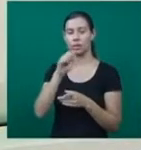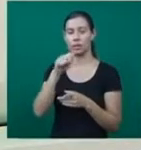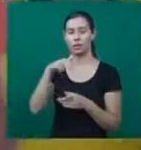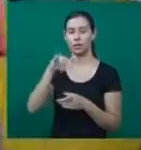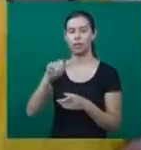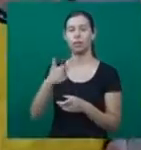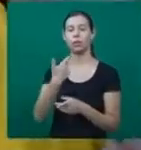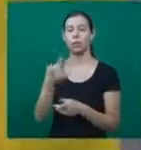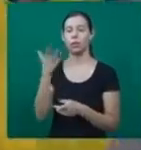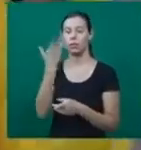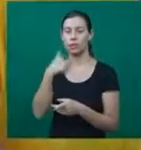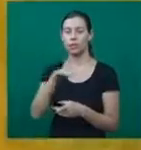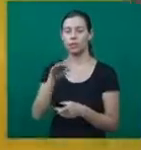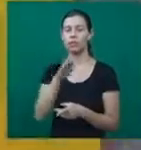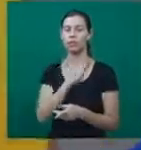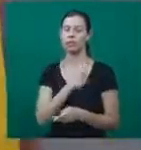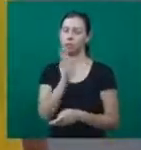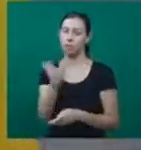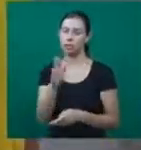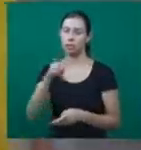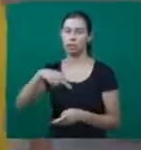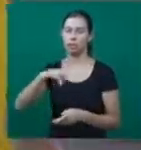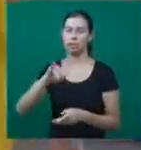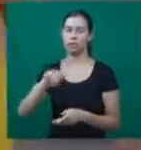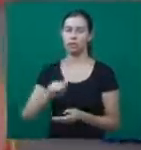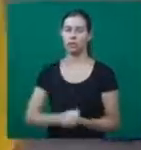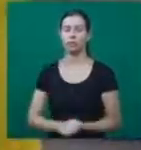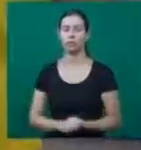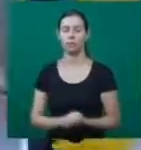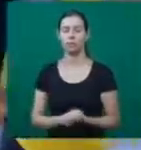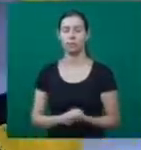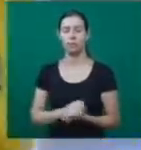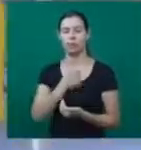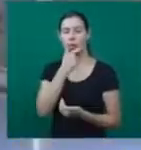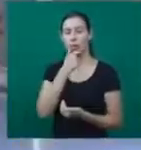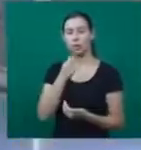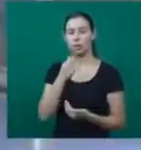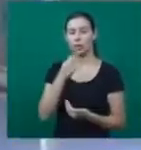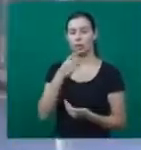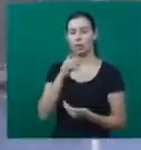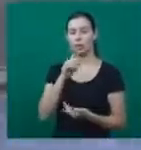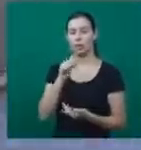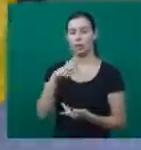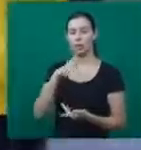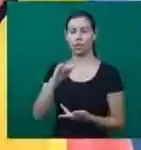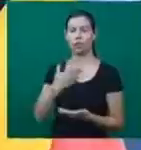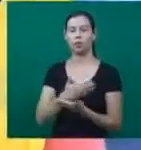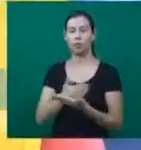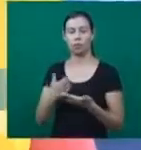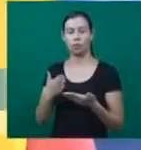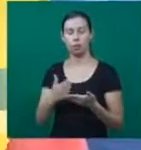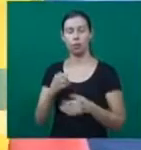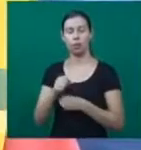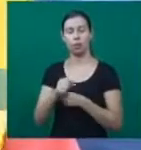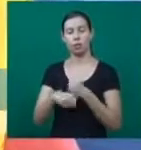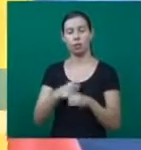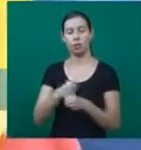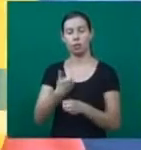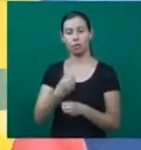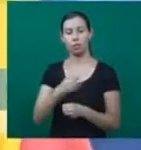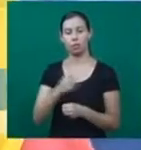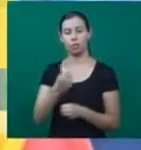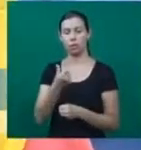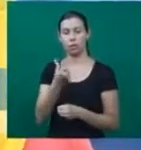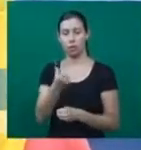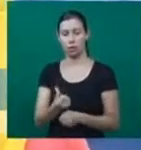NECA. Ele participa do projeto desde 2016. Já fez várias amizades. Muita coisa boa, tem